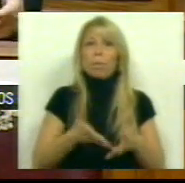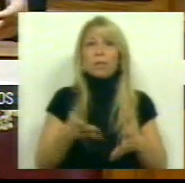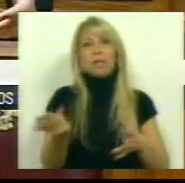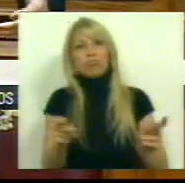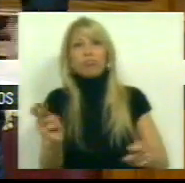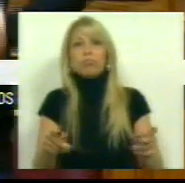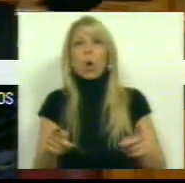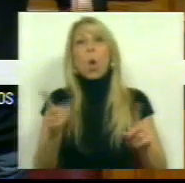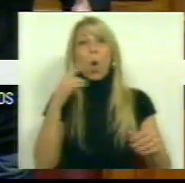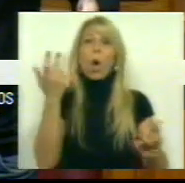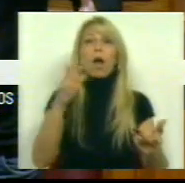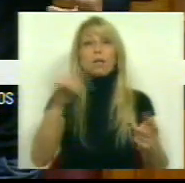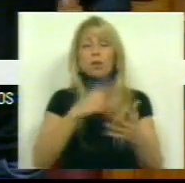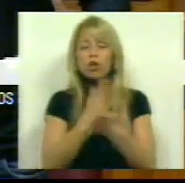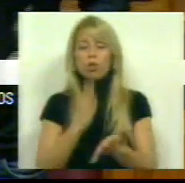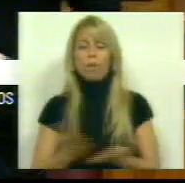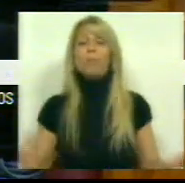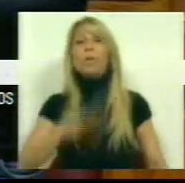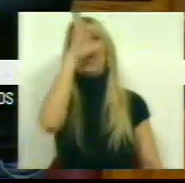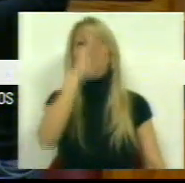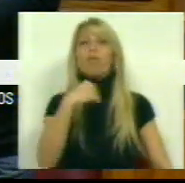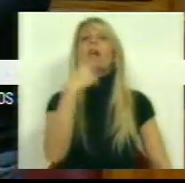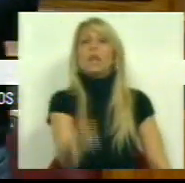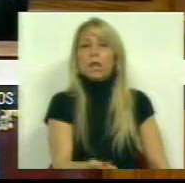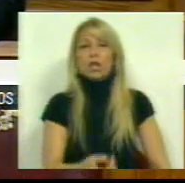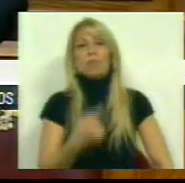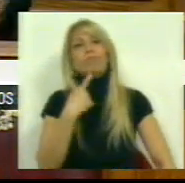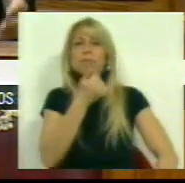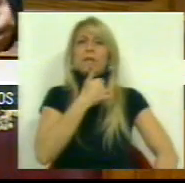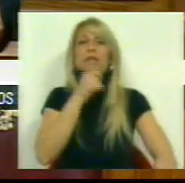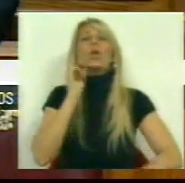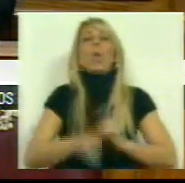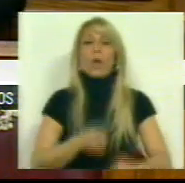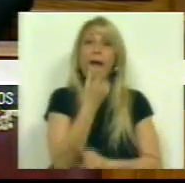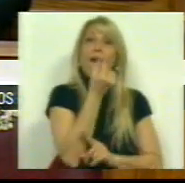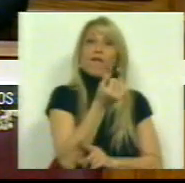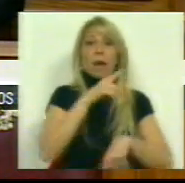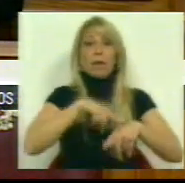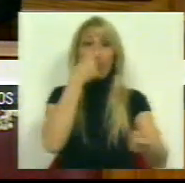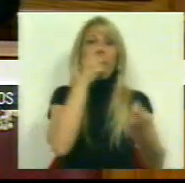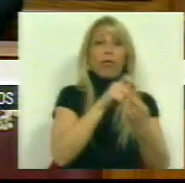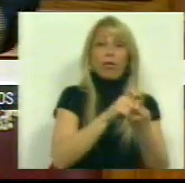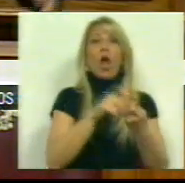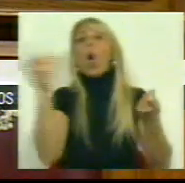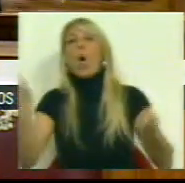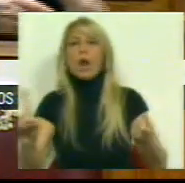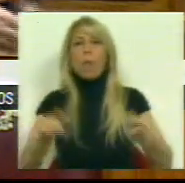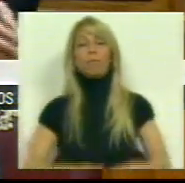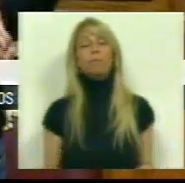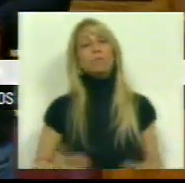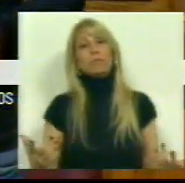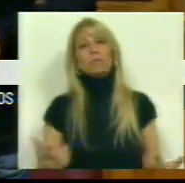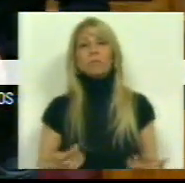Passa a ser o Governo, discricionariamente, que diz o que é uma verba transitória e o que não é. Ou melhor, passa a ser, não, na verdade,